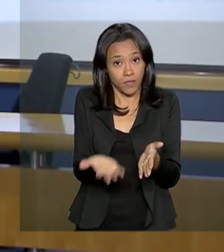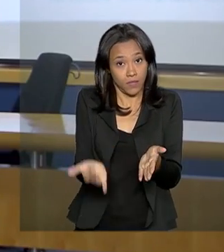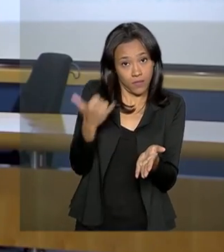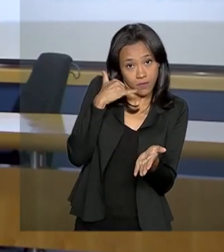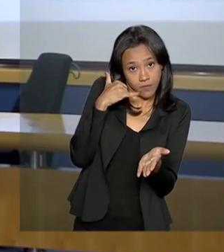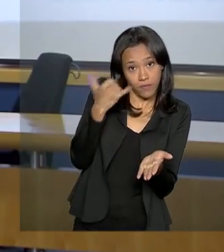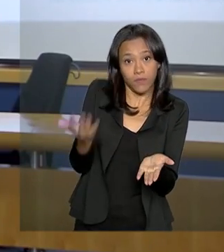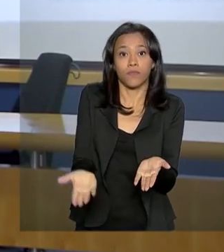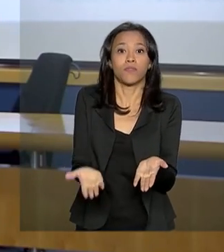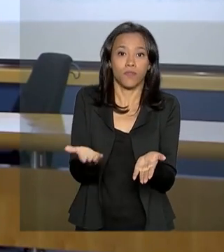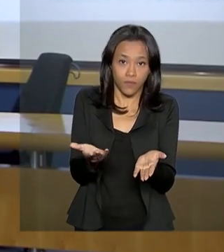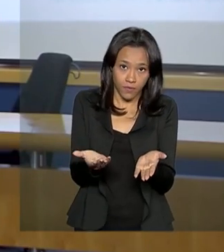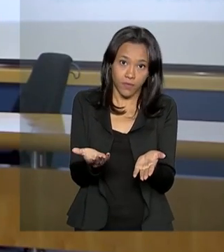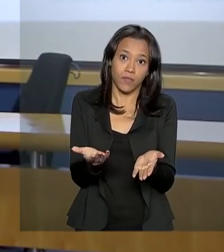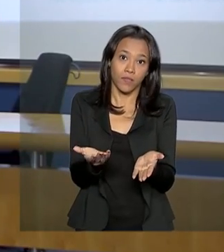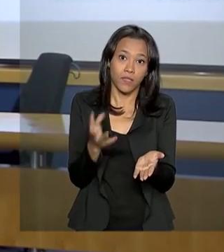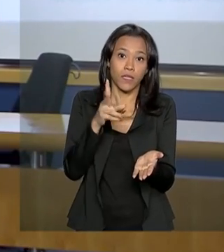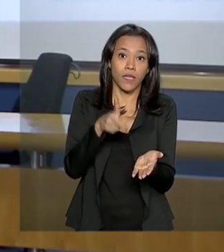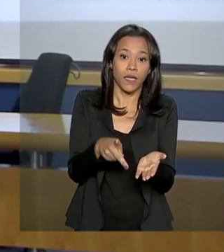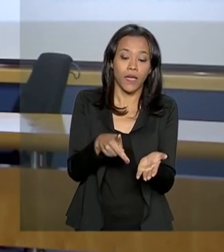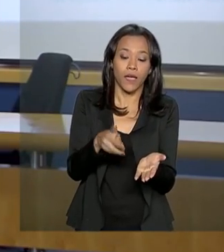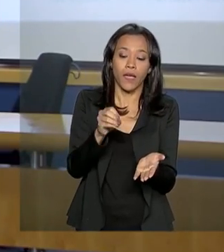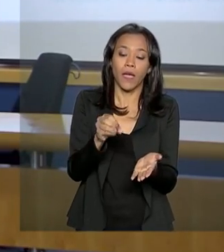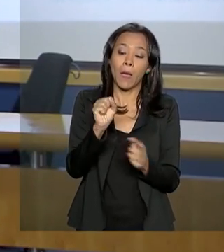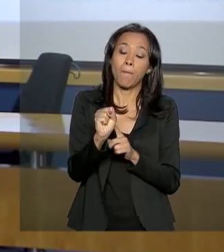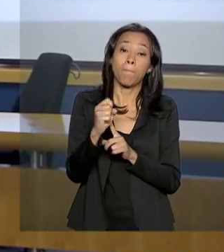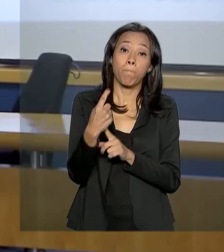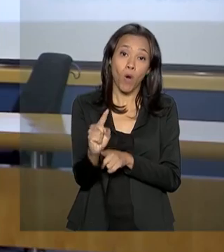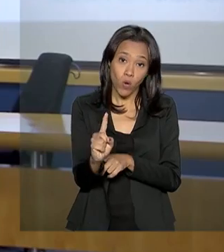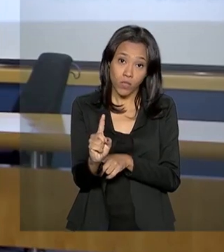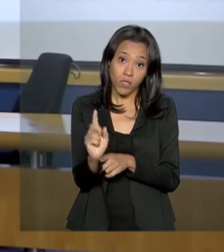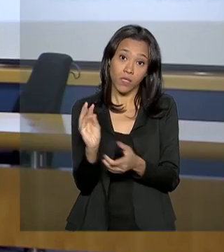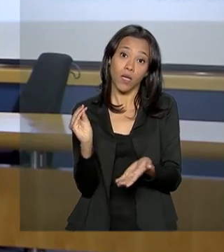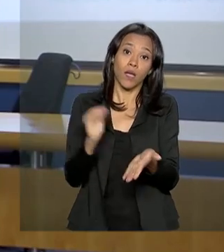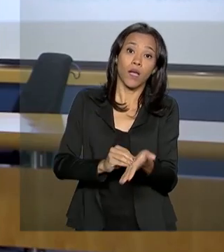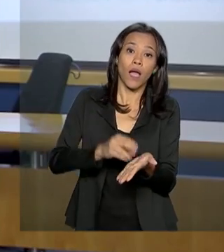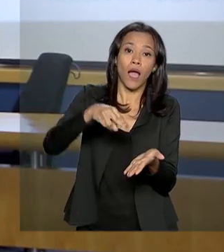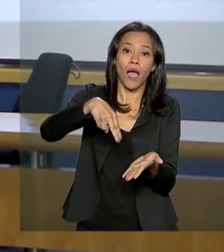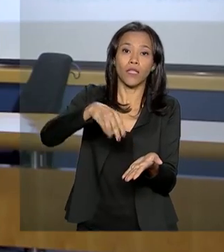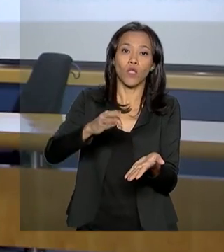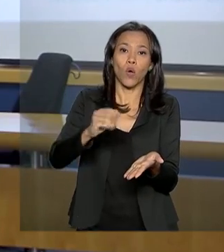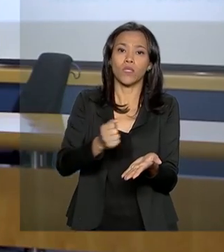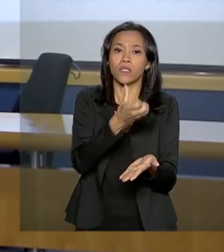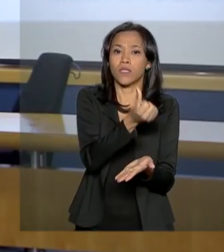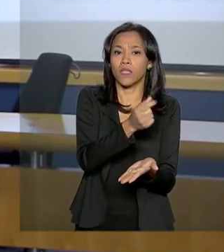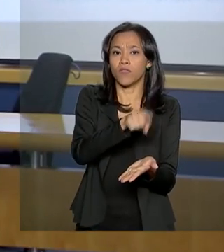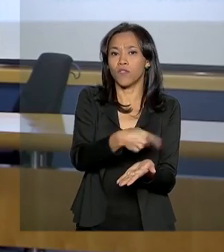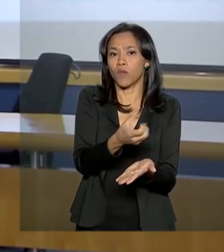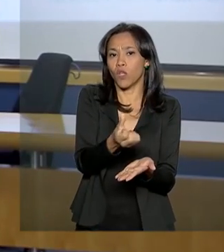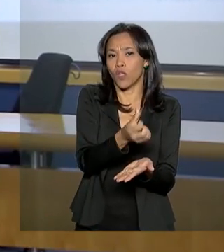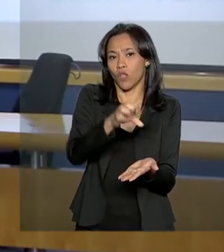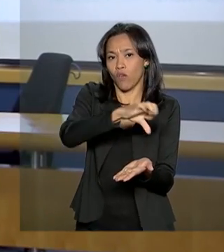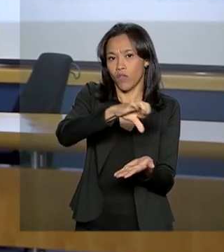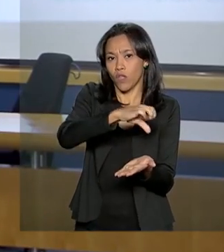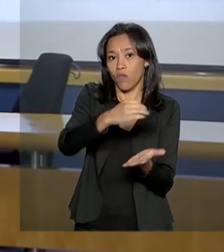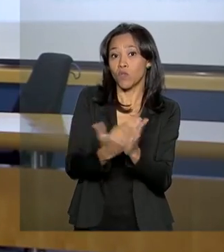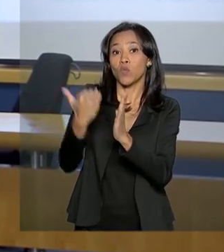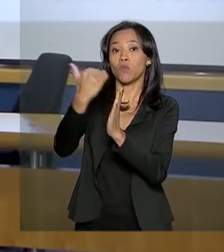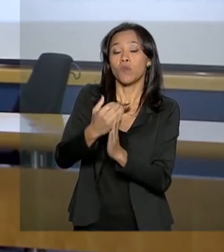telefonia móvel pós-paga, a nota de satisfação subiu de 6,99 para 7